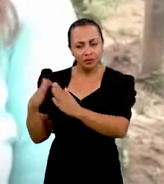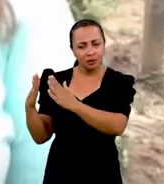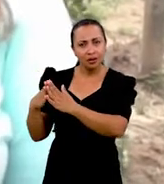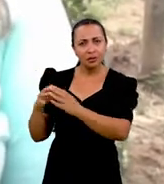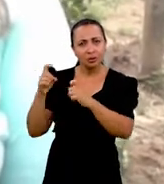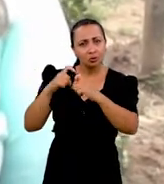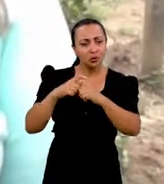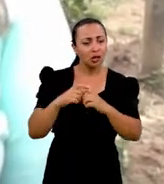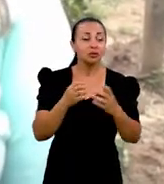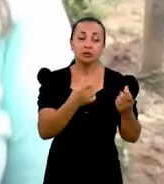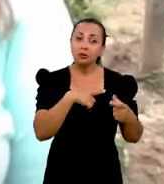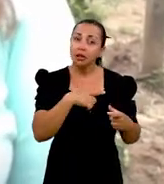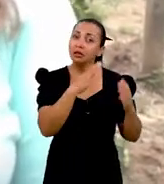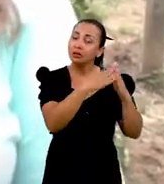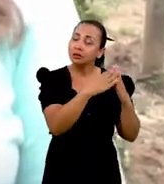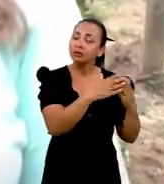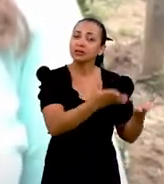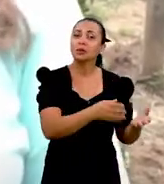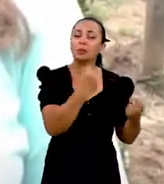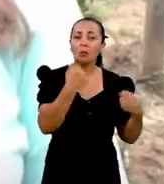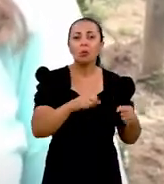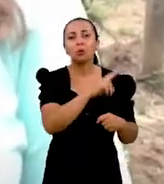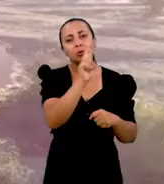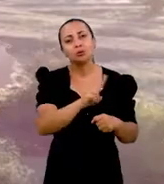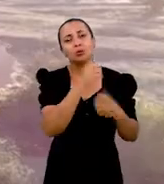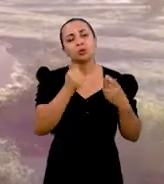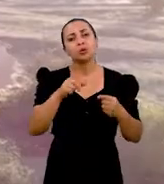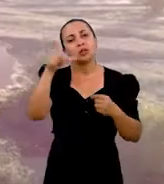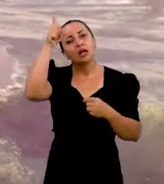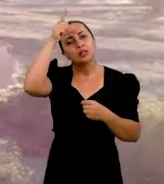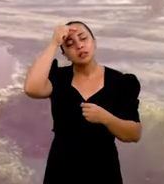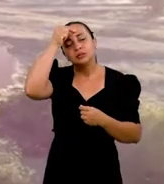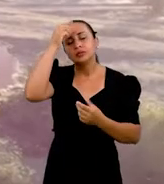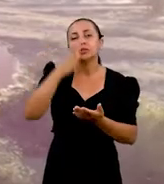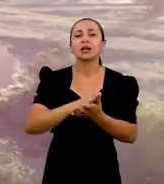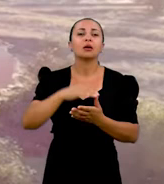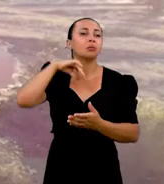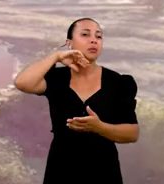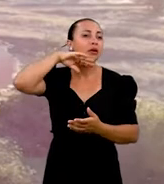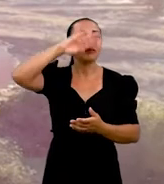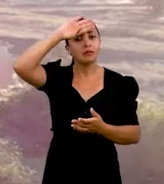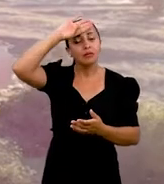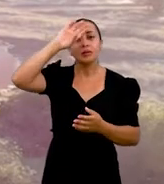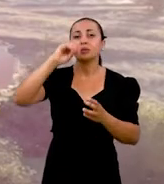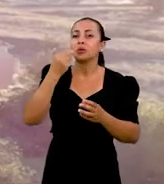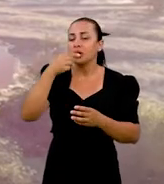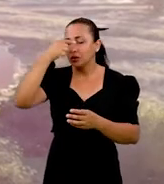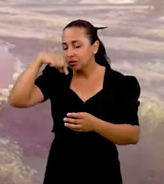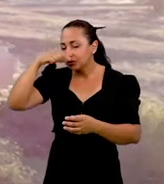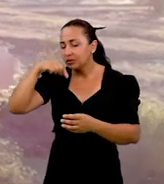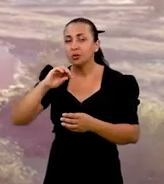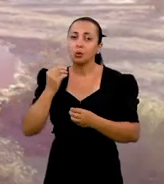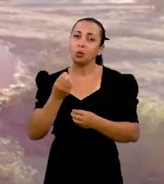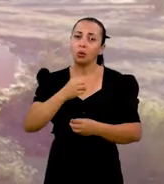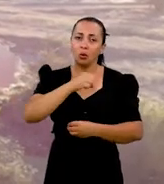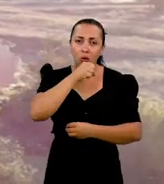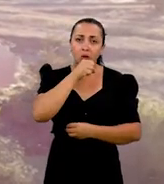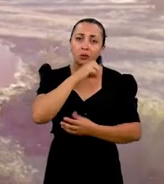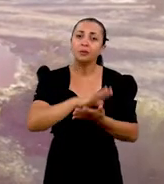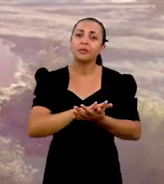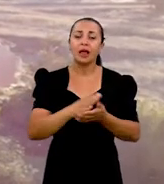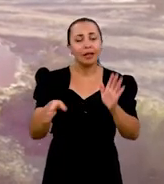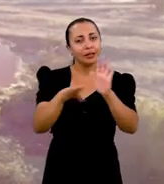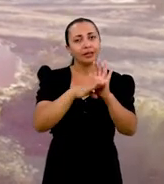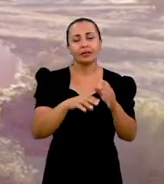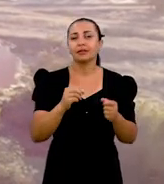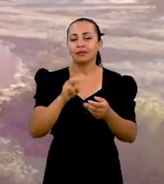o uso dessa planta medicinal até a chegada desse médico. Então, eu posso aliviar um sintoma de uma febre, de uma gripe, de uma tosse,